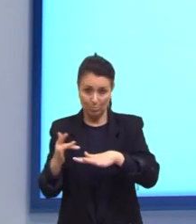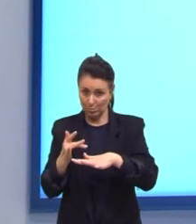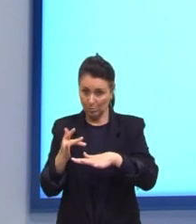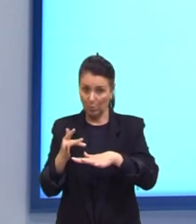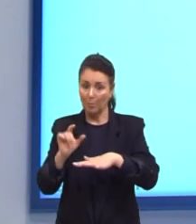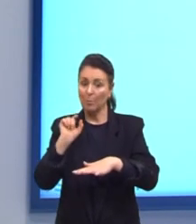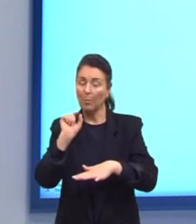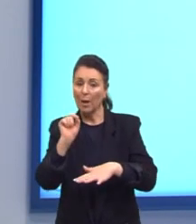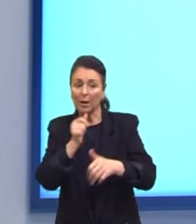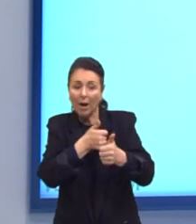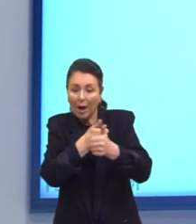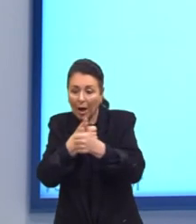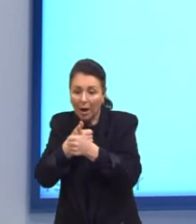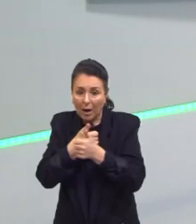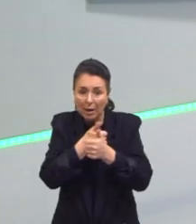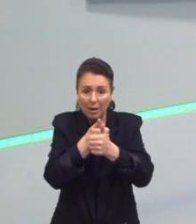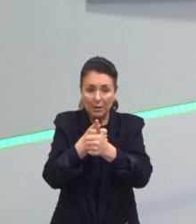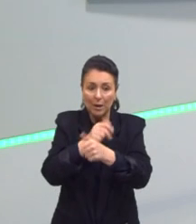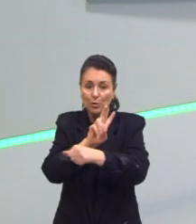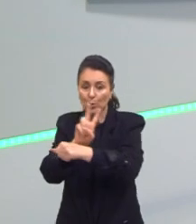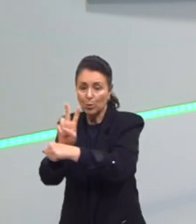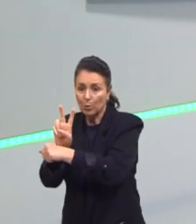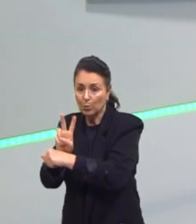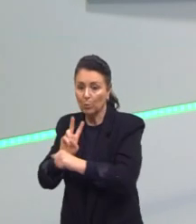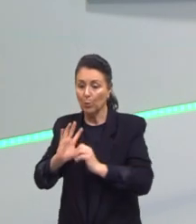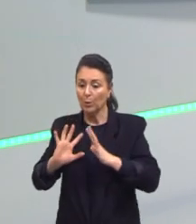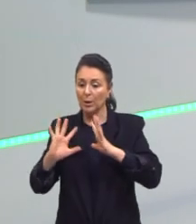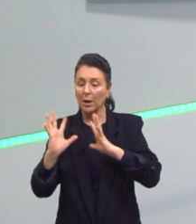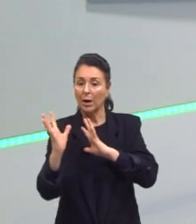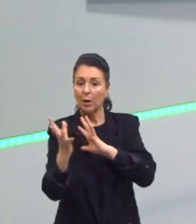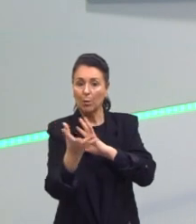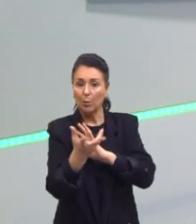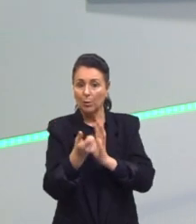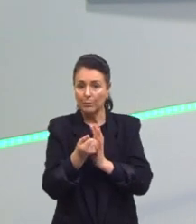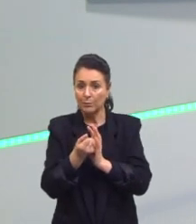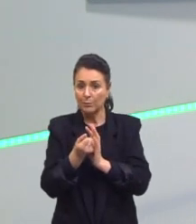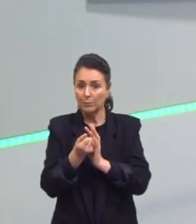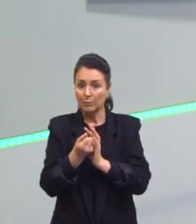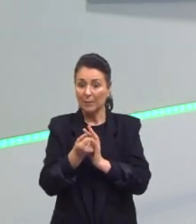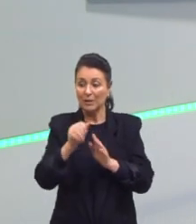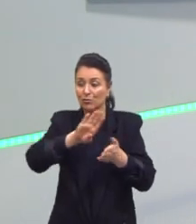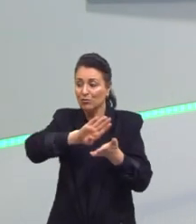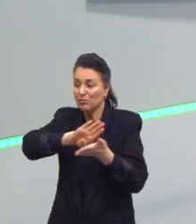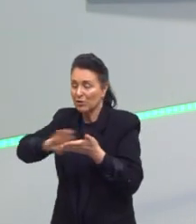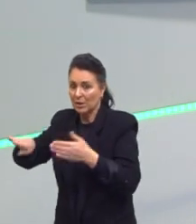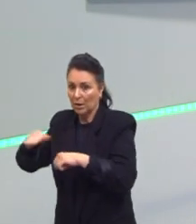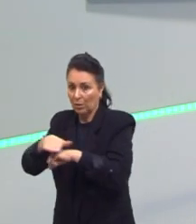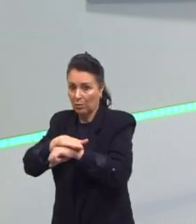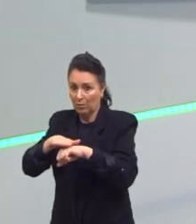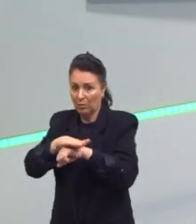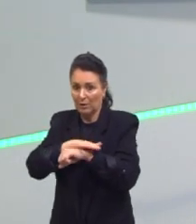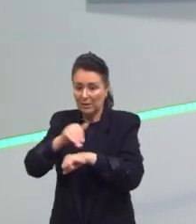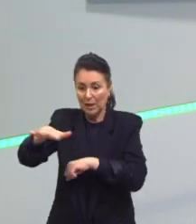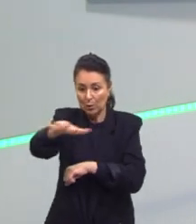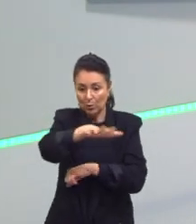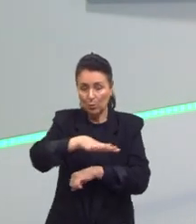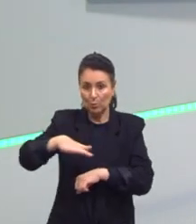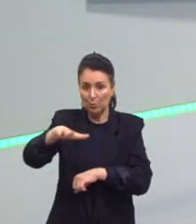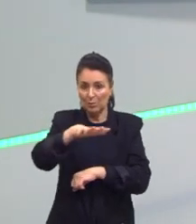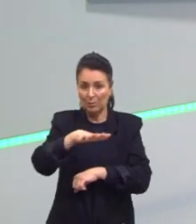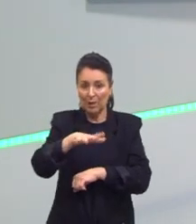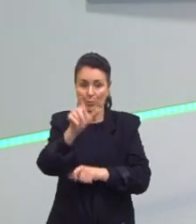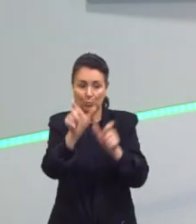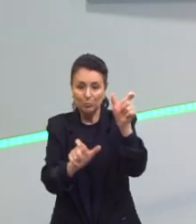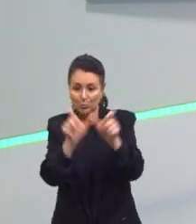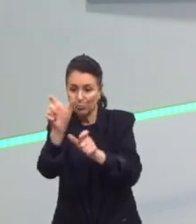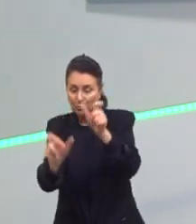Ao consumidor Sempre que possível Tire a conversa Do espaço Público Se uma reclamação Surgir